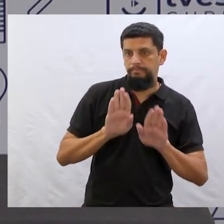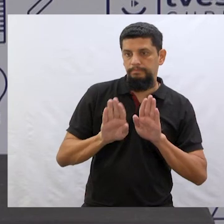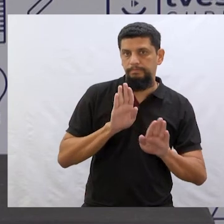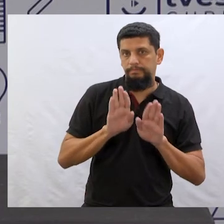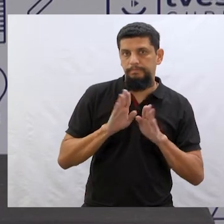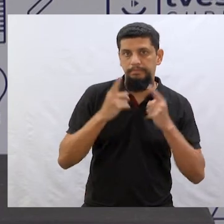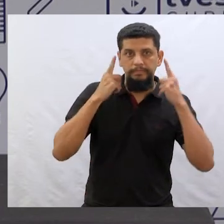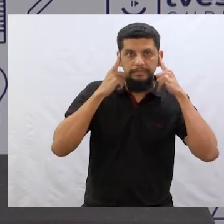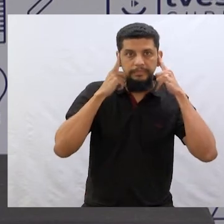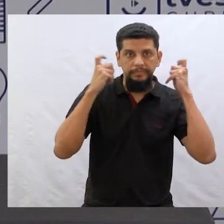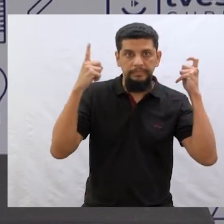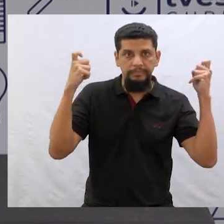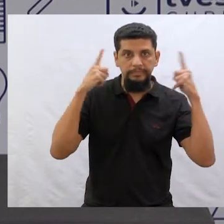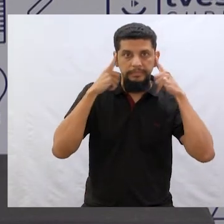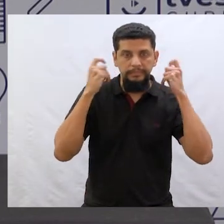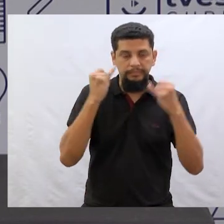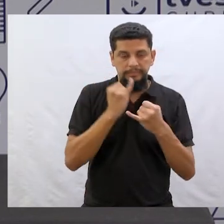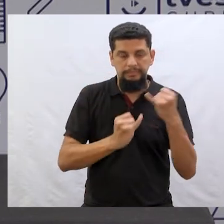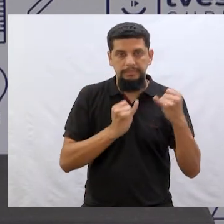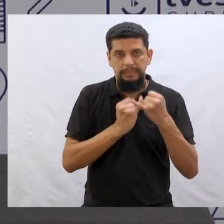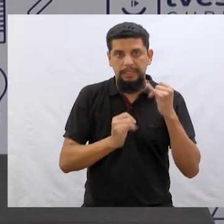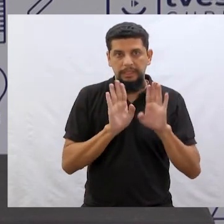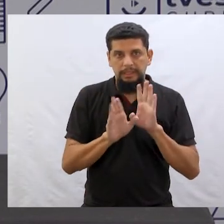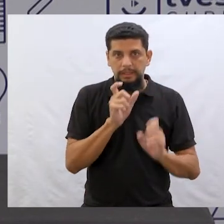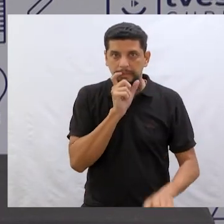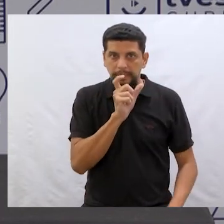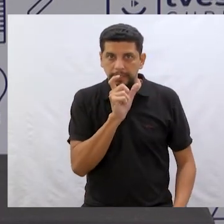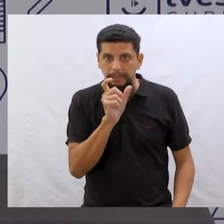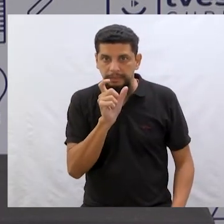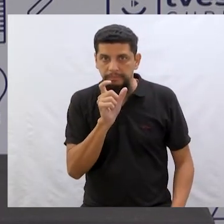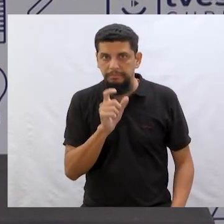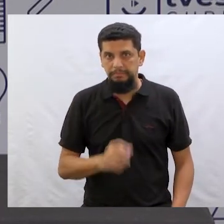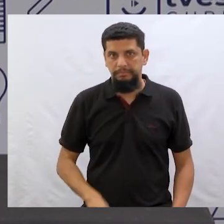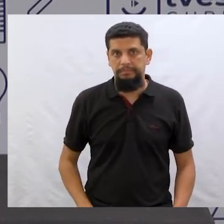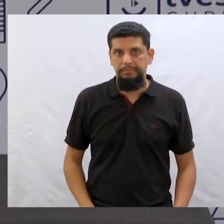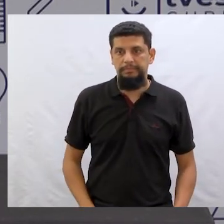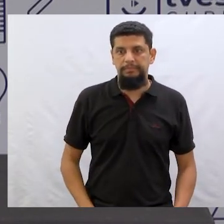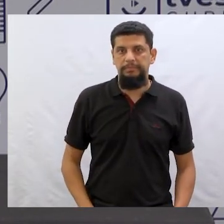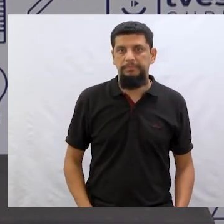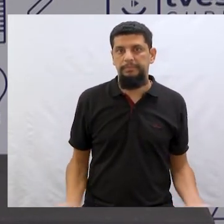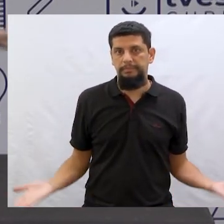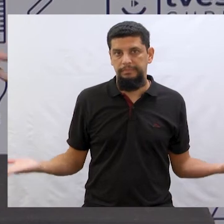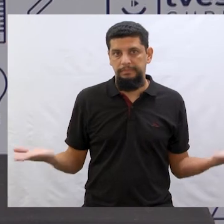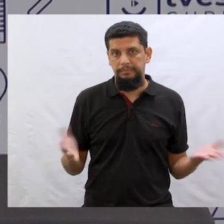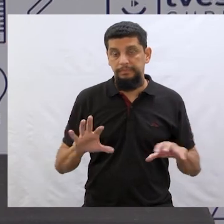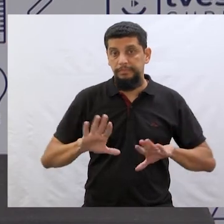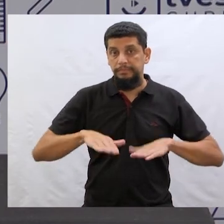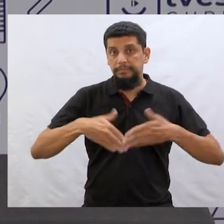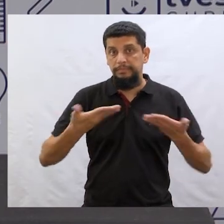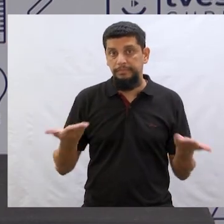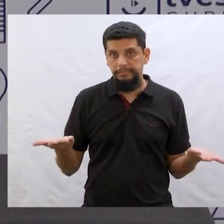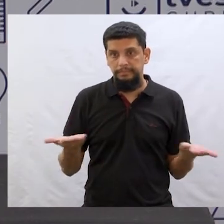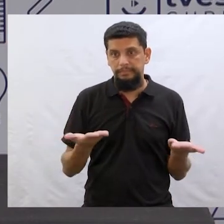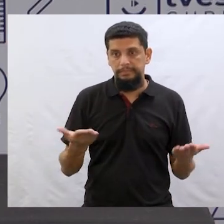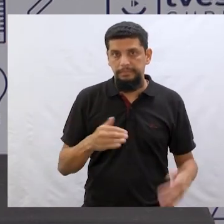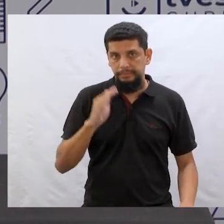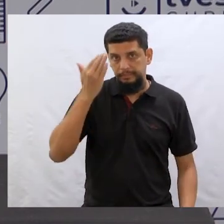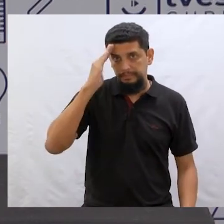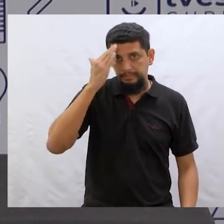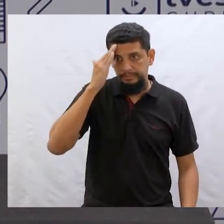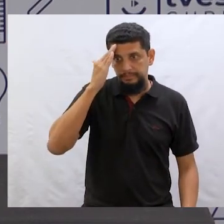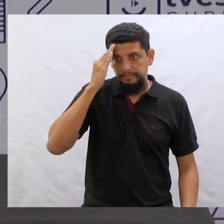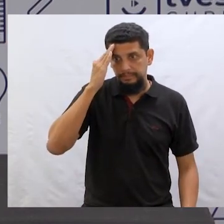Às vezes, por isso. Às vezes, com sons parecidos. Às vezes, palavras mais ou menos próximas, né? Então, é isso. Então,